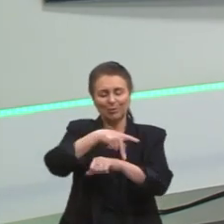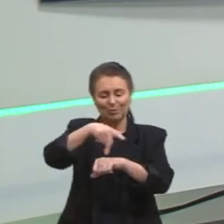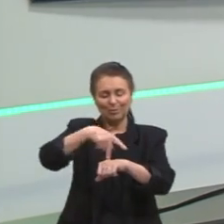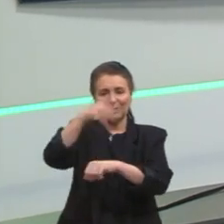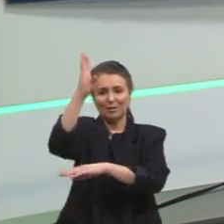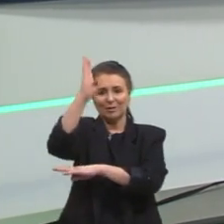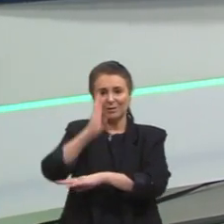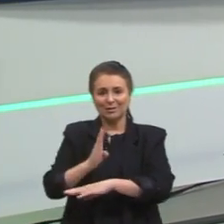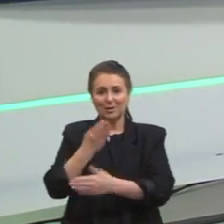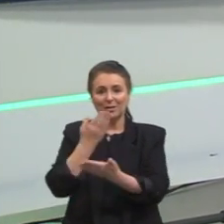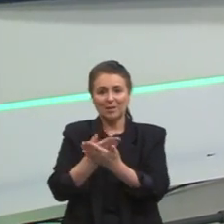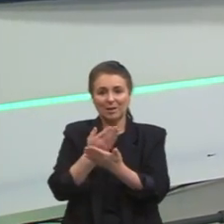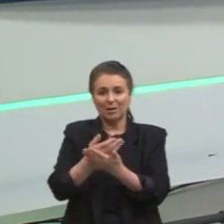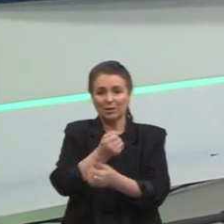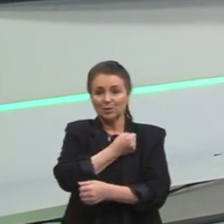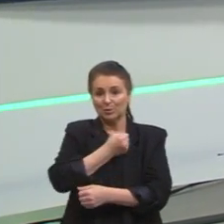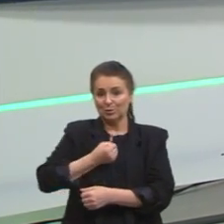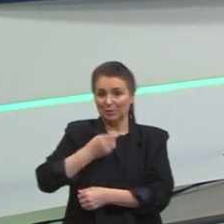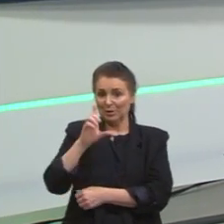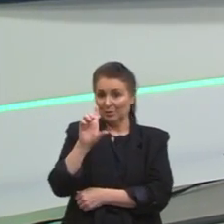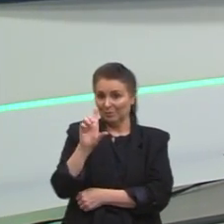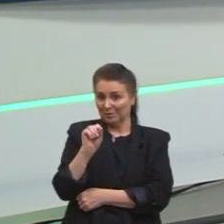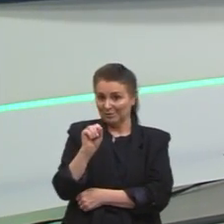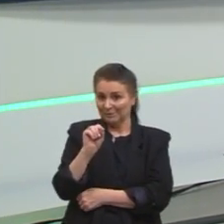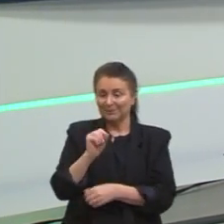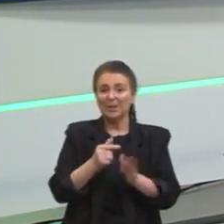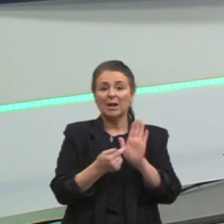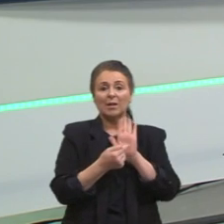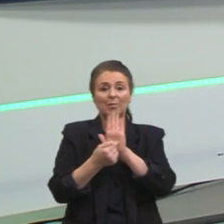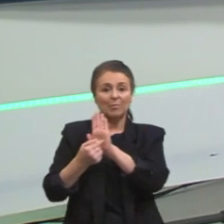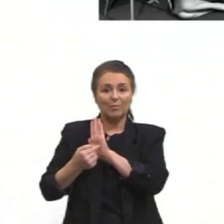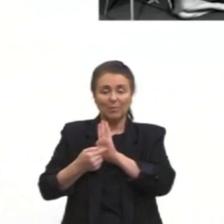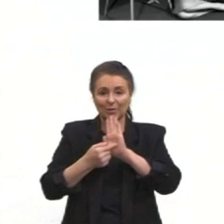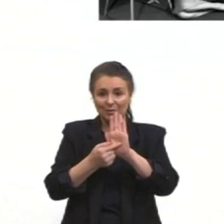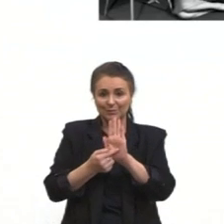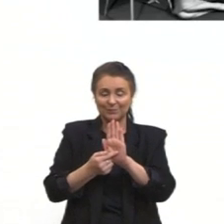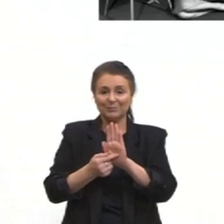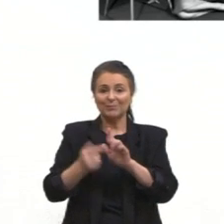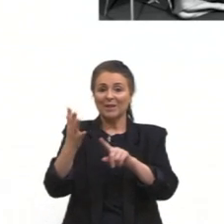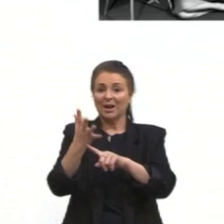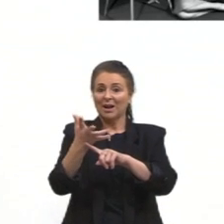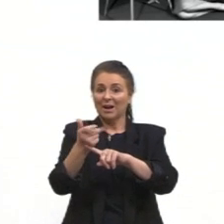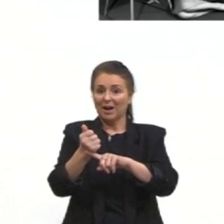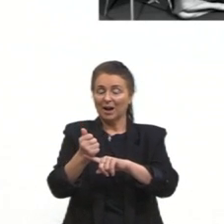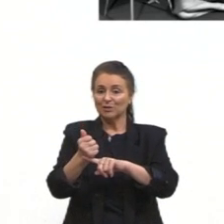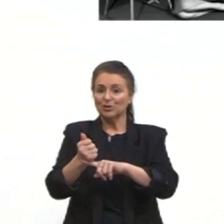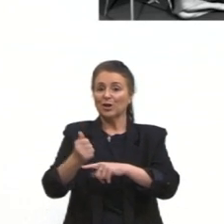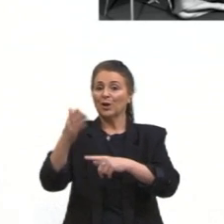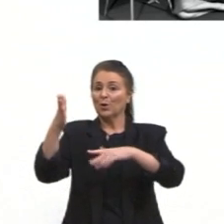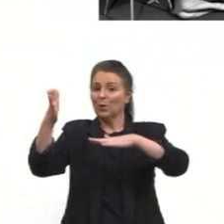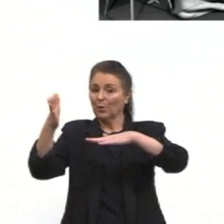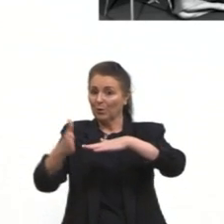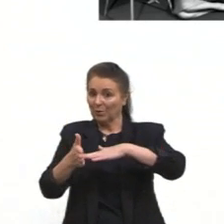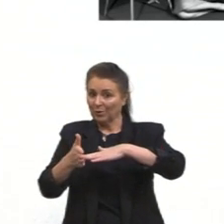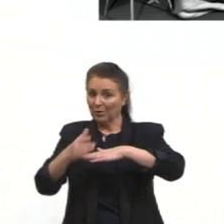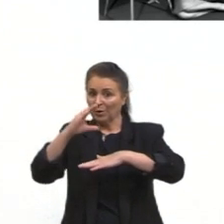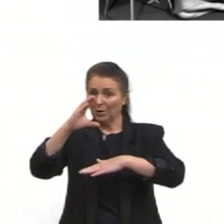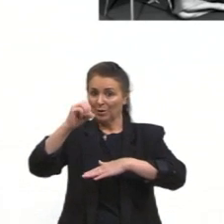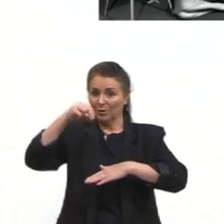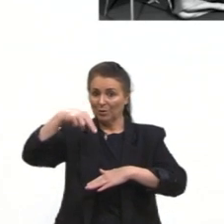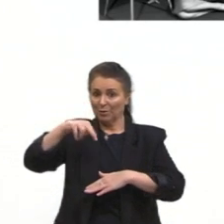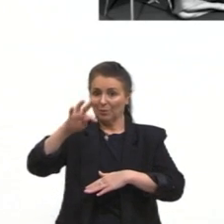E a nossa aula de número 10, ela foi sobre arte contemporânea, porque já chegamos aqui em